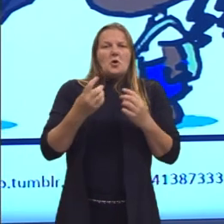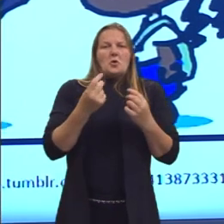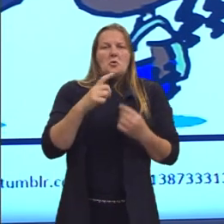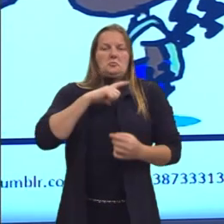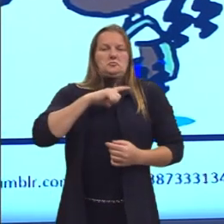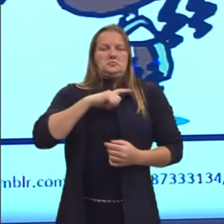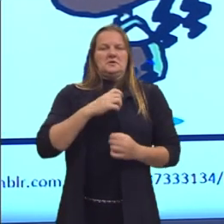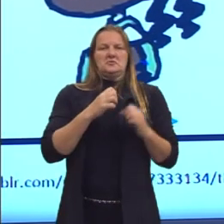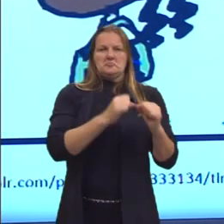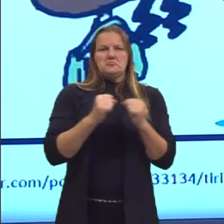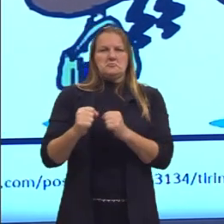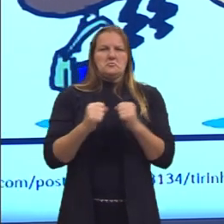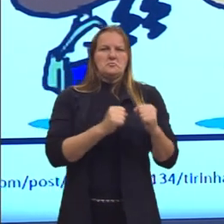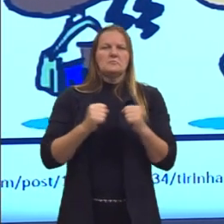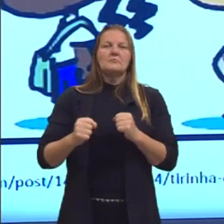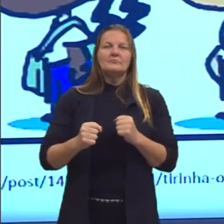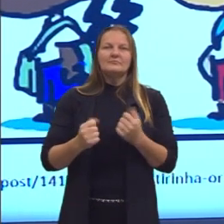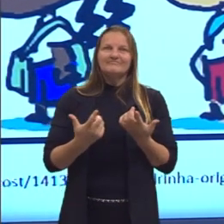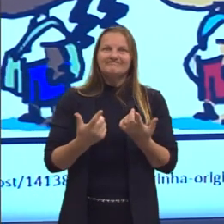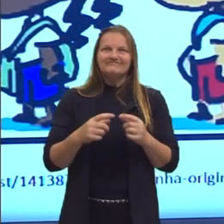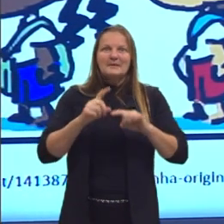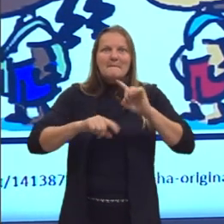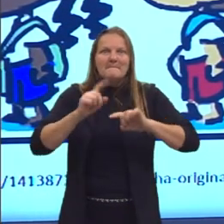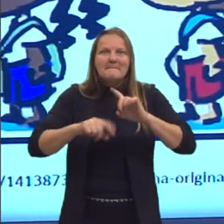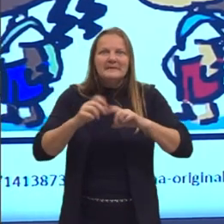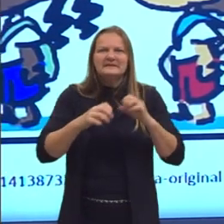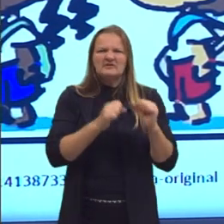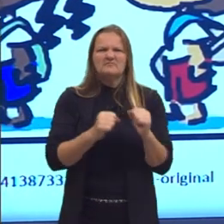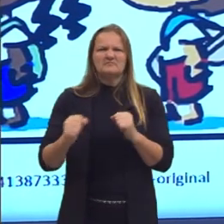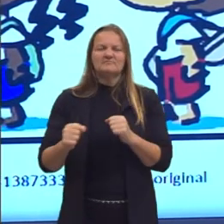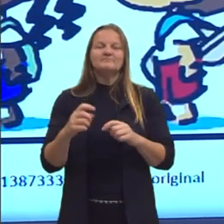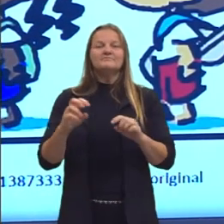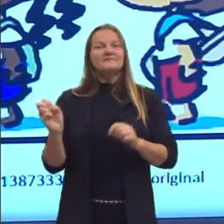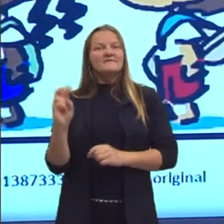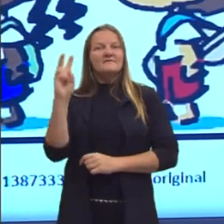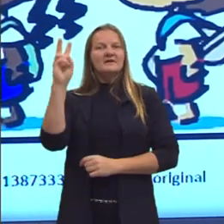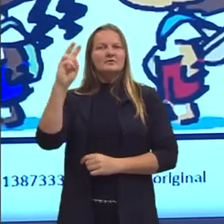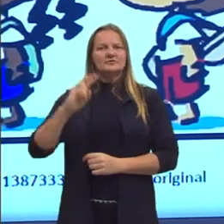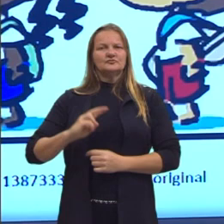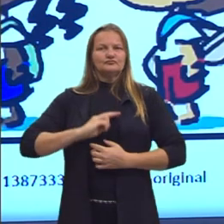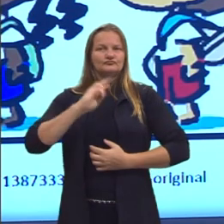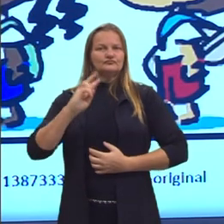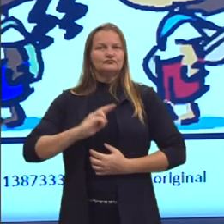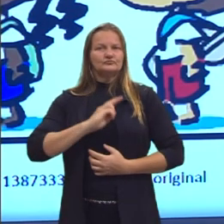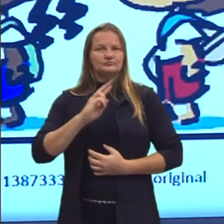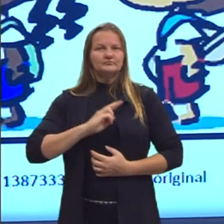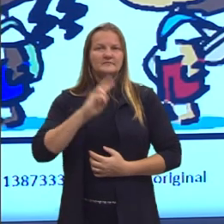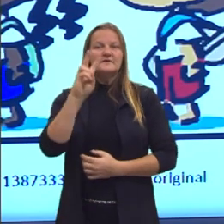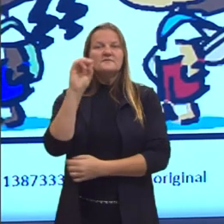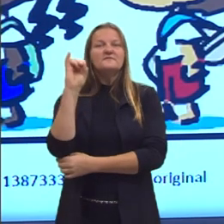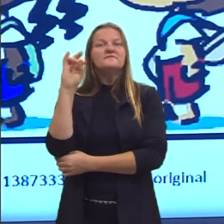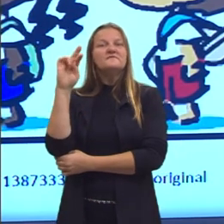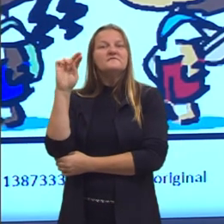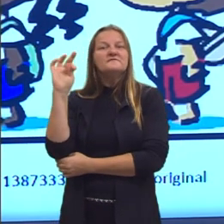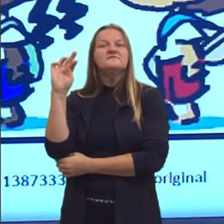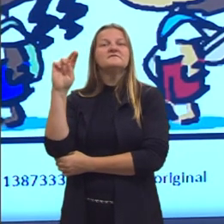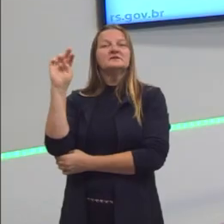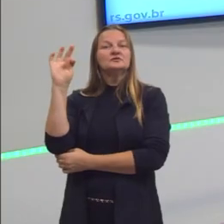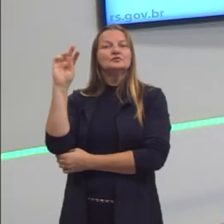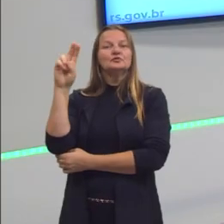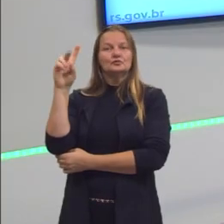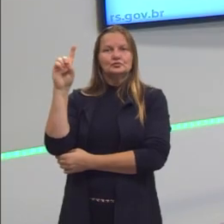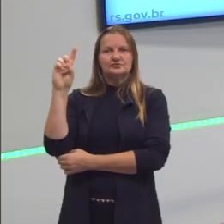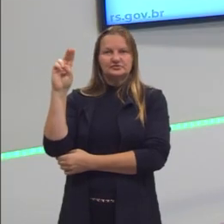cada sociedade, enfim, época, tem os seus valores ou deturpa os seus valores. Então, a ética faz uma